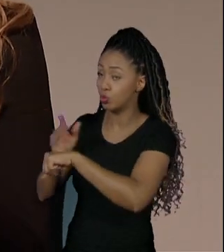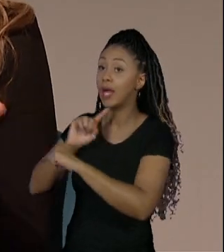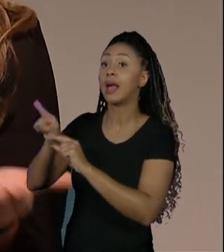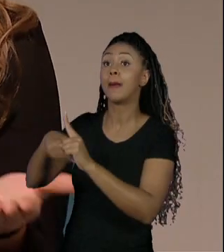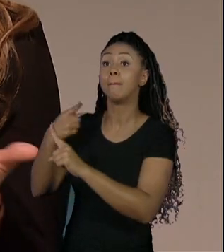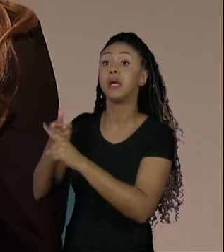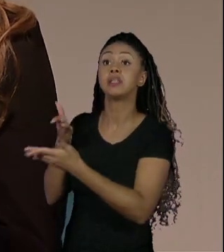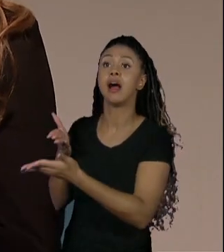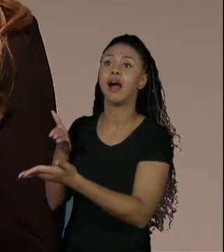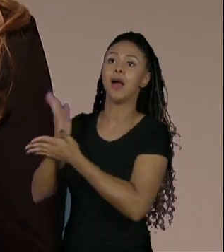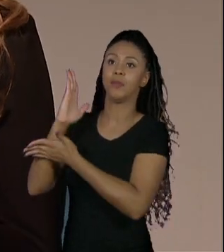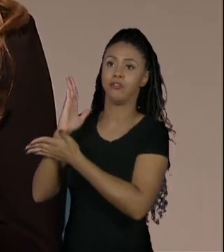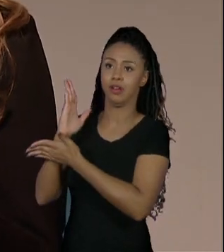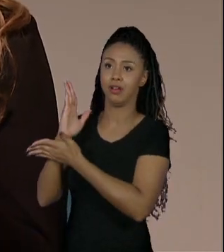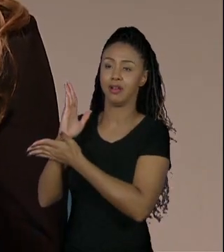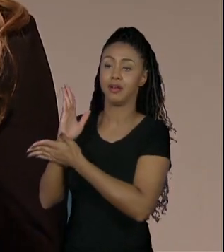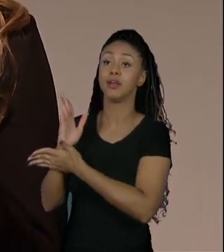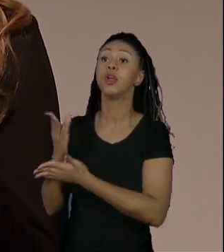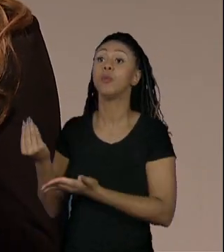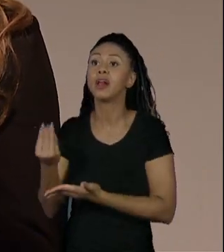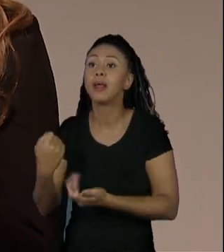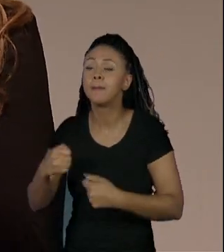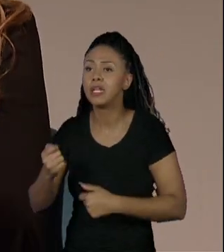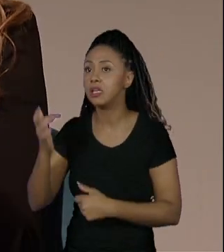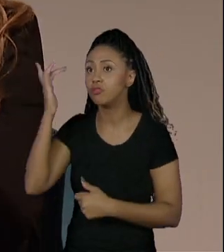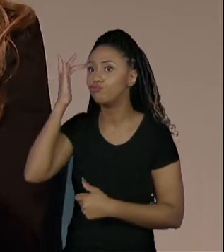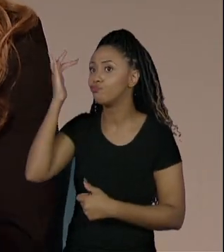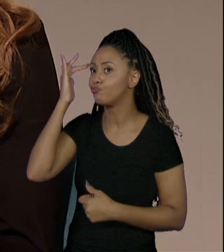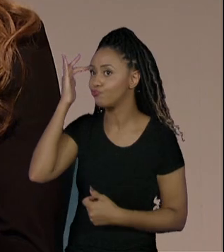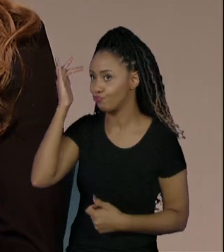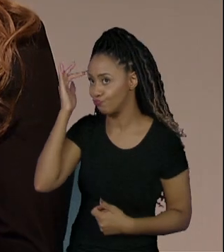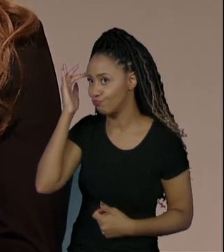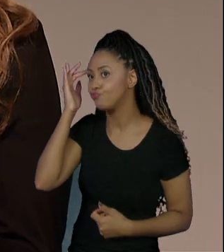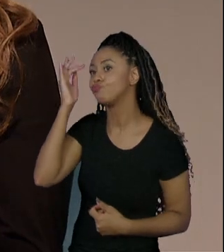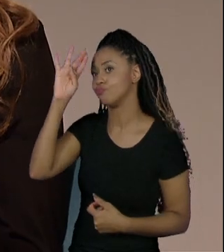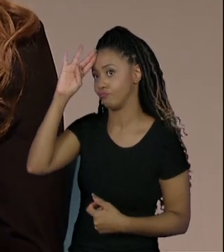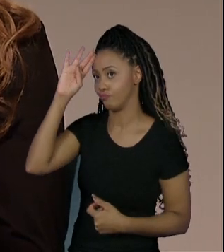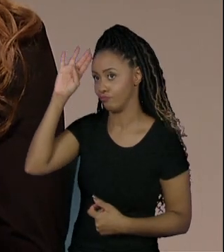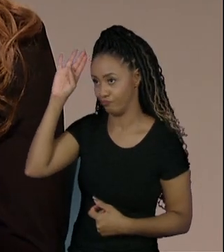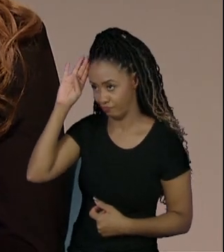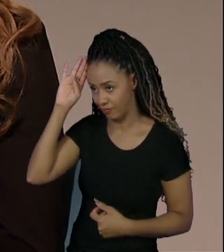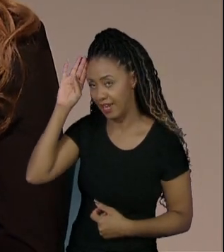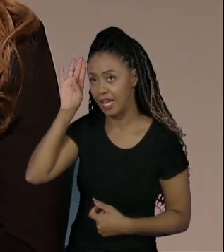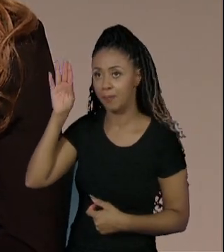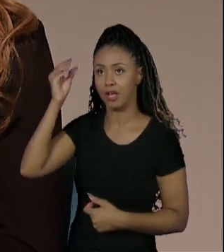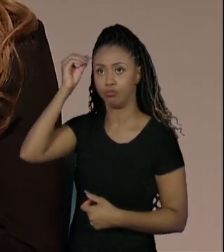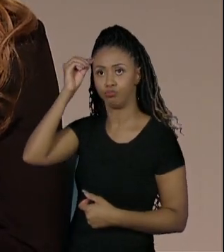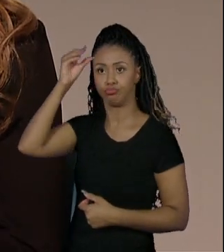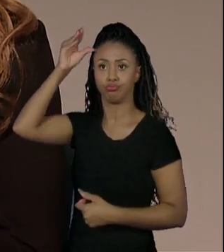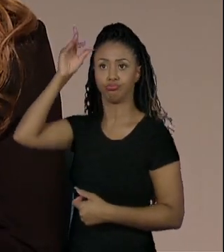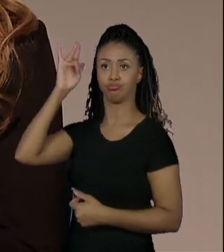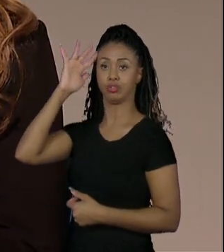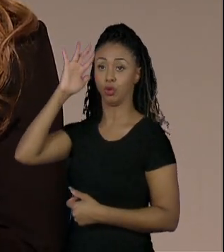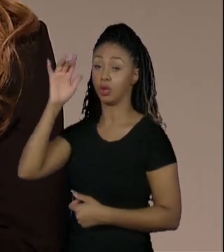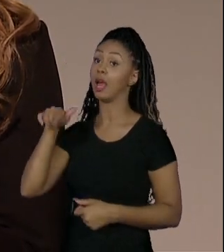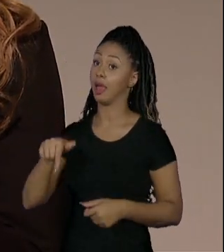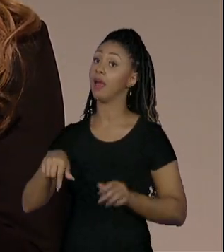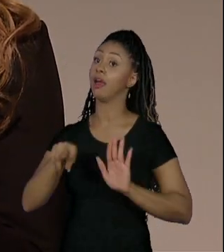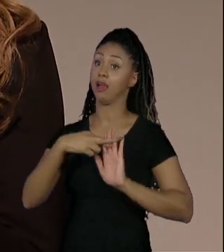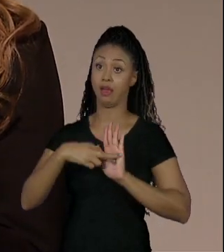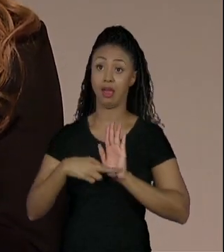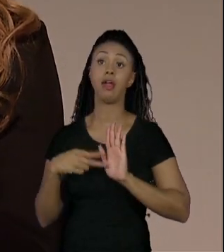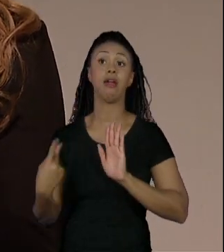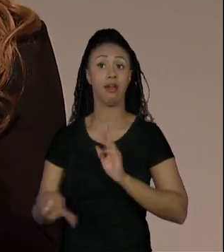parte de um princípio que ele tem que ter uma maturidade acadêmica para ir para a empresa. Então, tem essa normativa na Univesp.